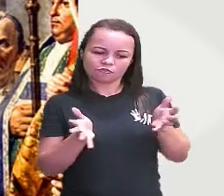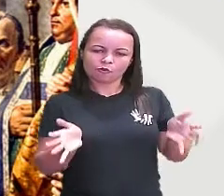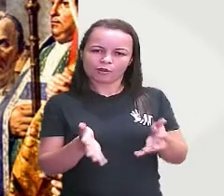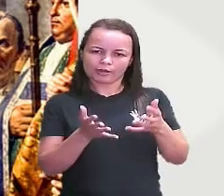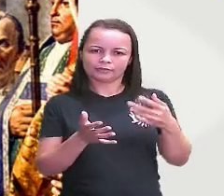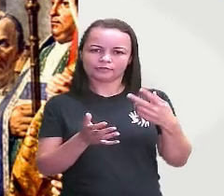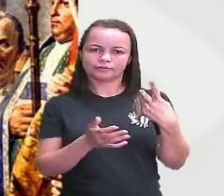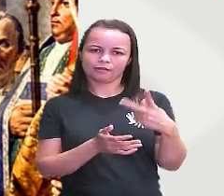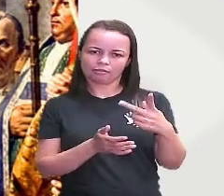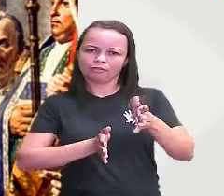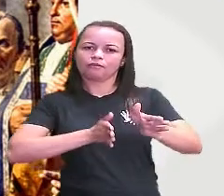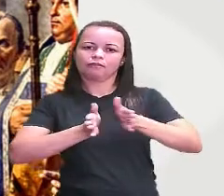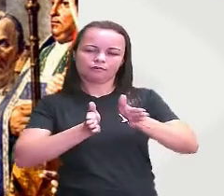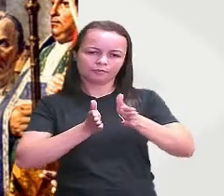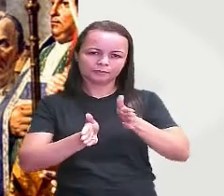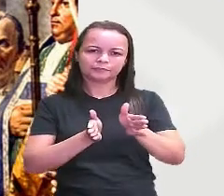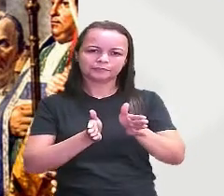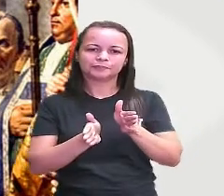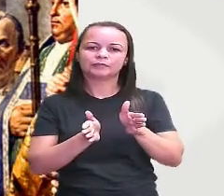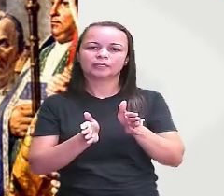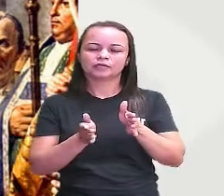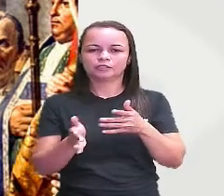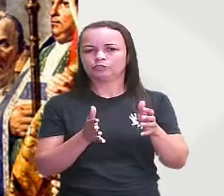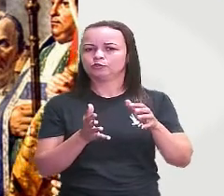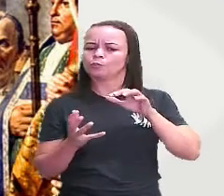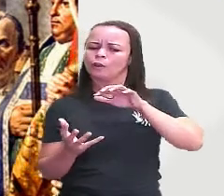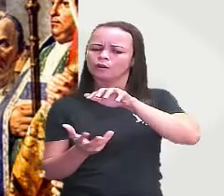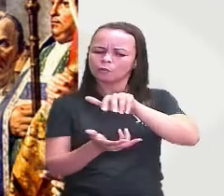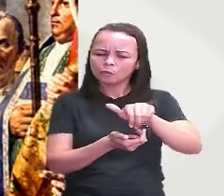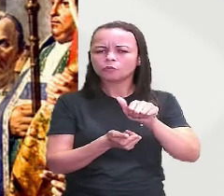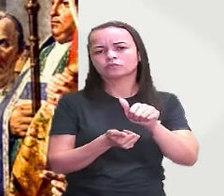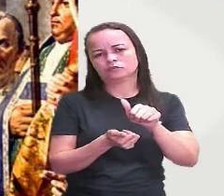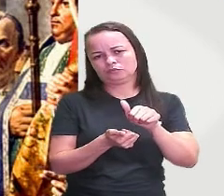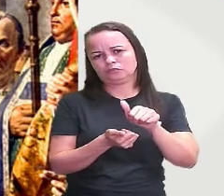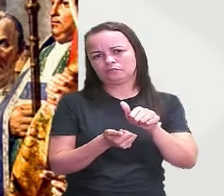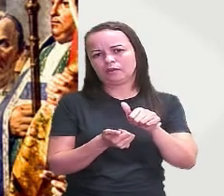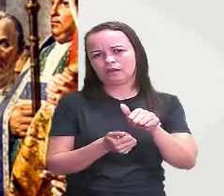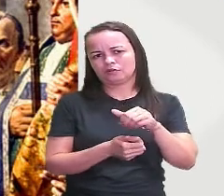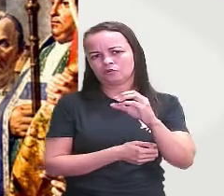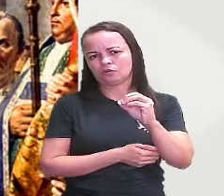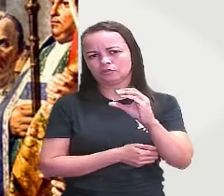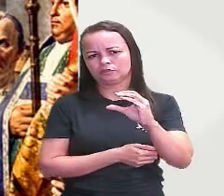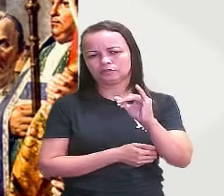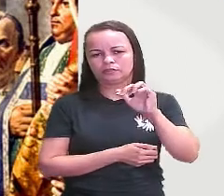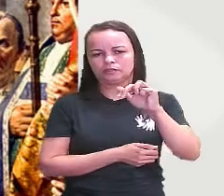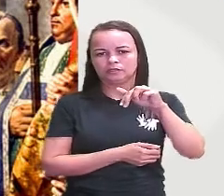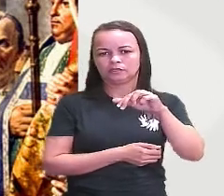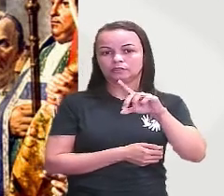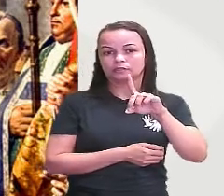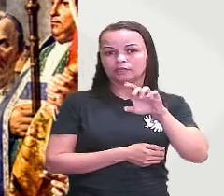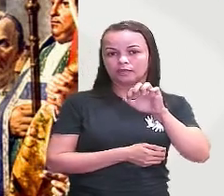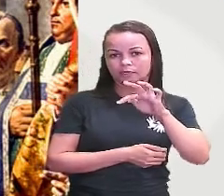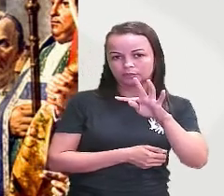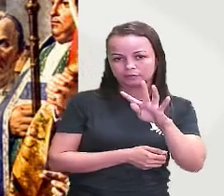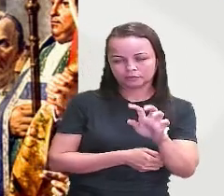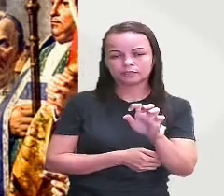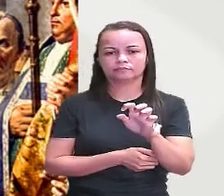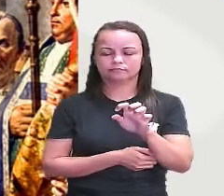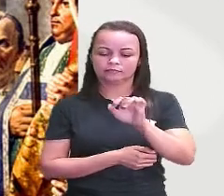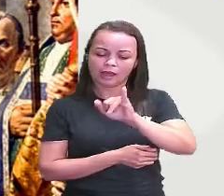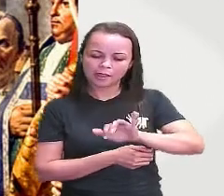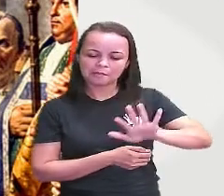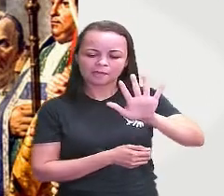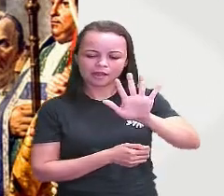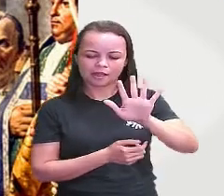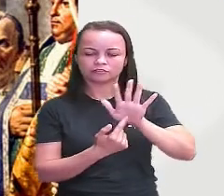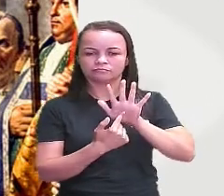desse período para o mundo para o ocidente em si na imagem vocês observam